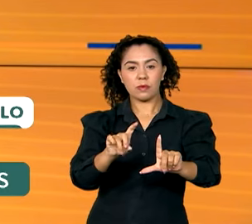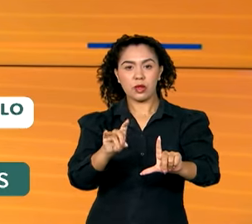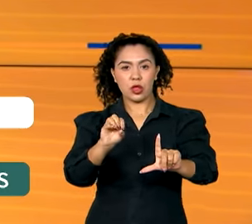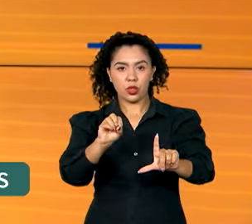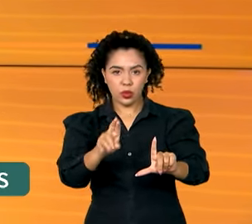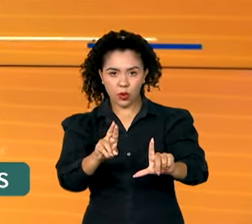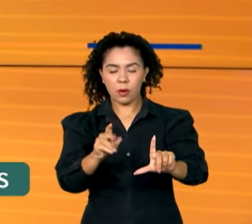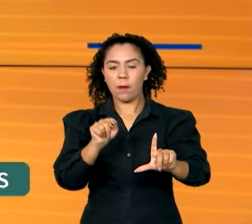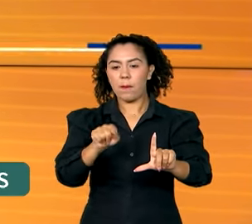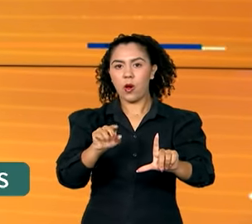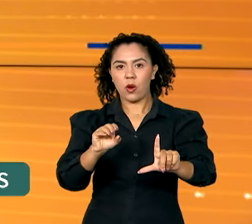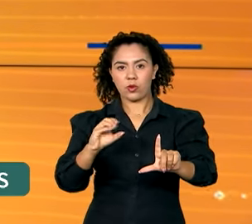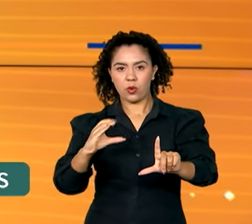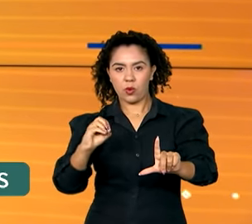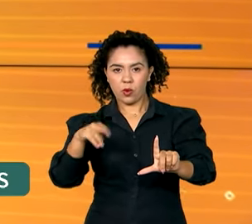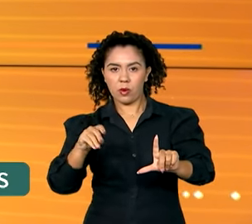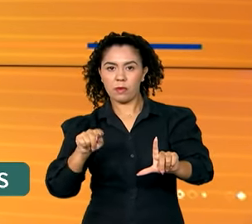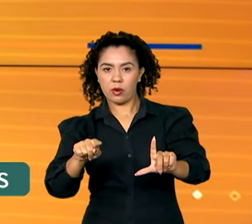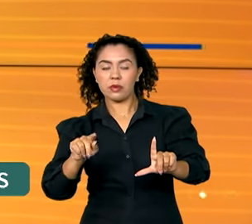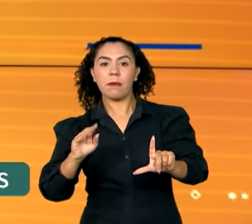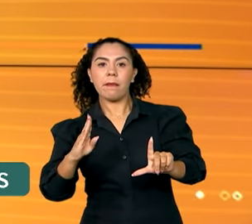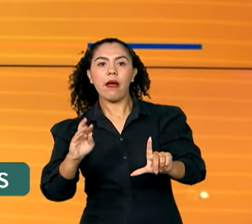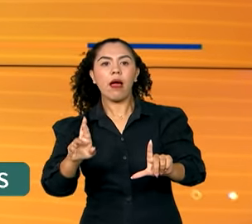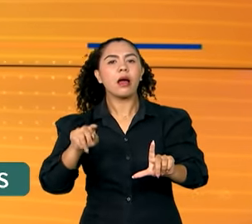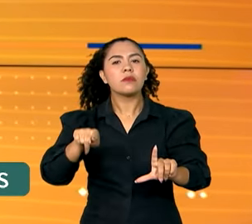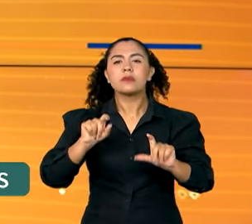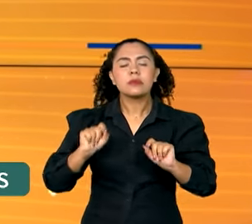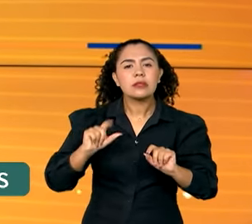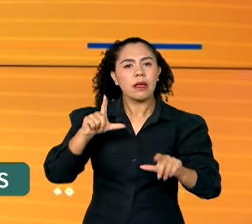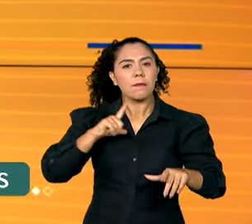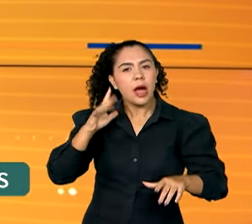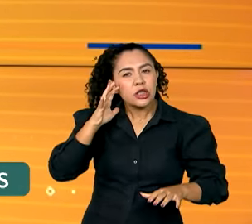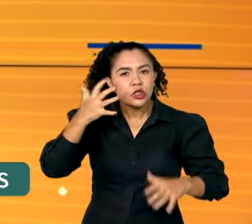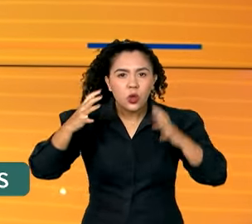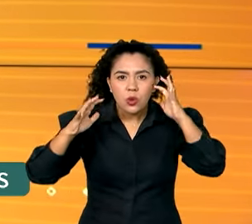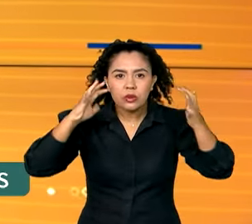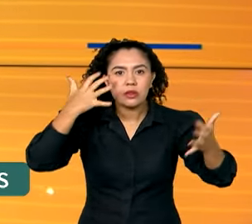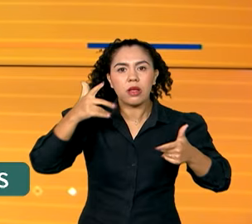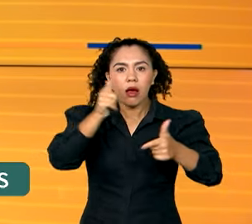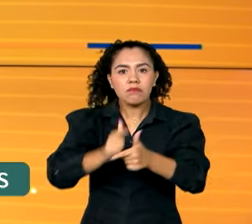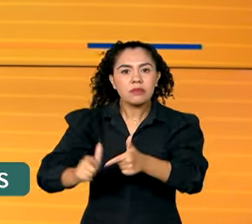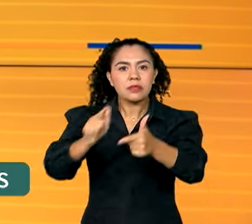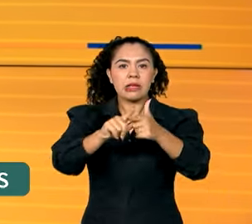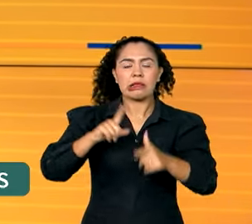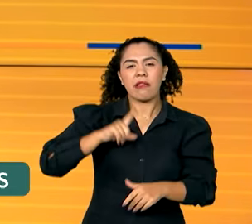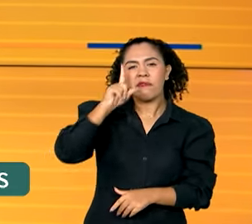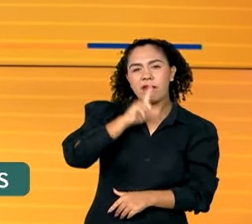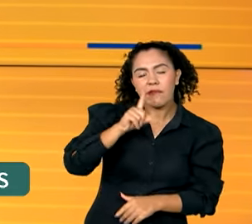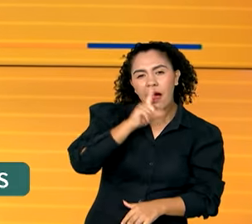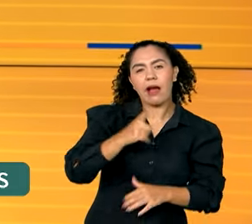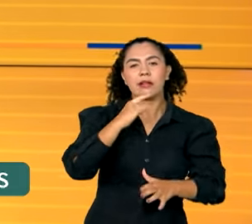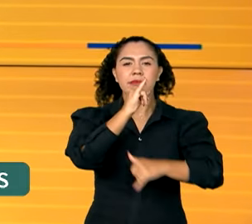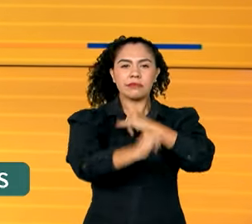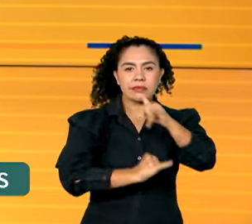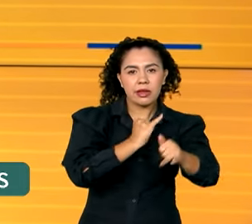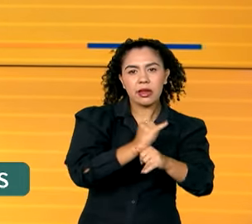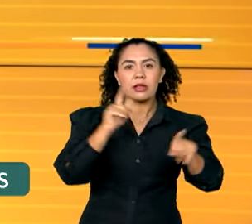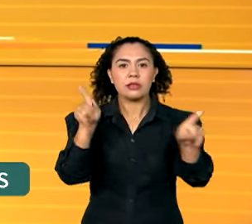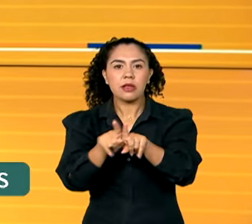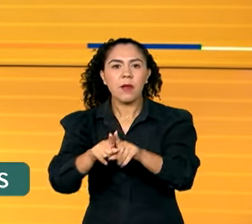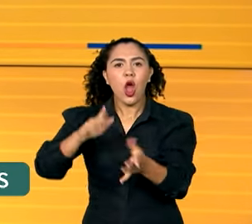uma forma eficaz para apresentar e solucionar questões que vão de falhas em serviços de internet a cobranças